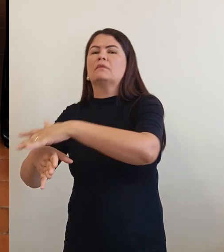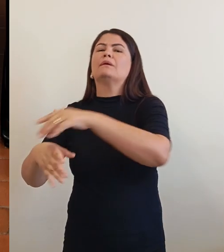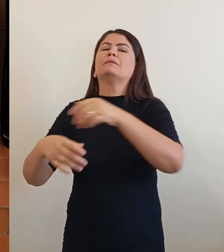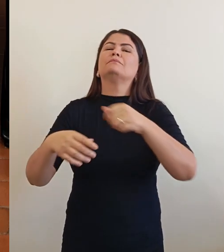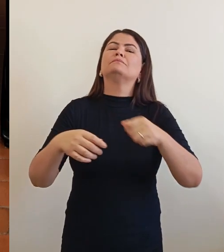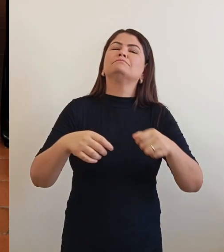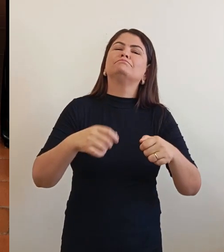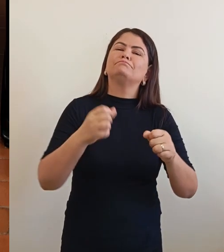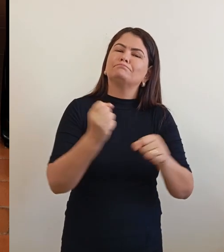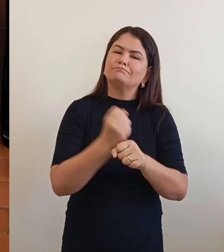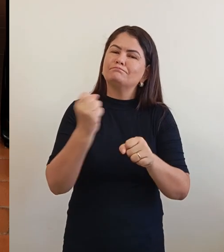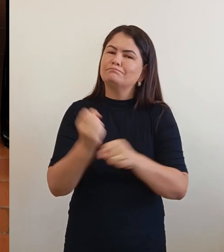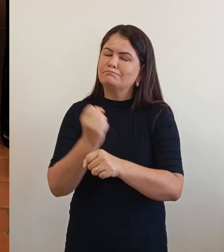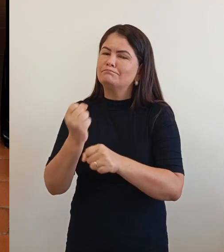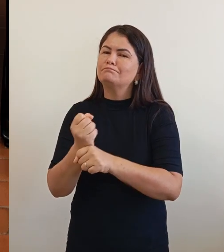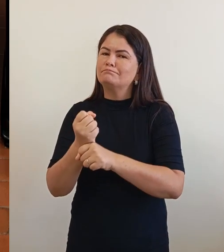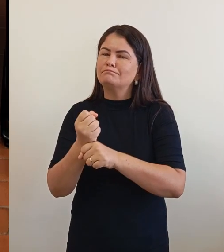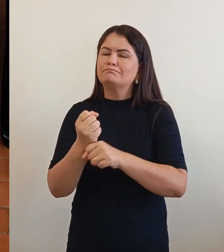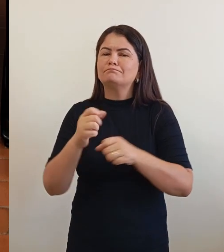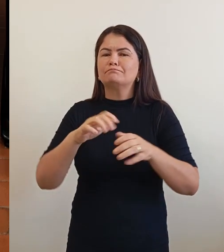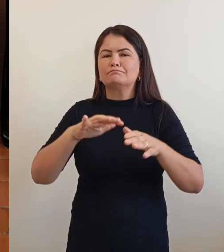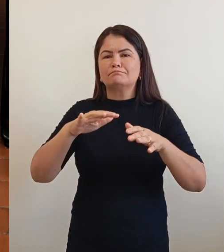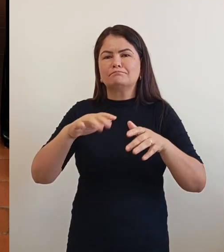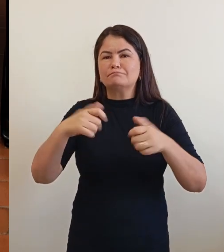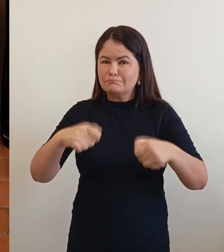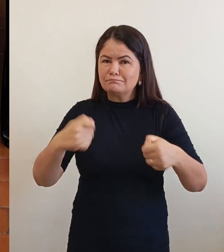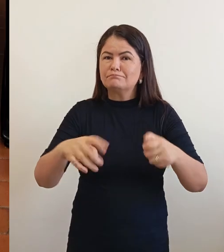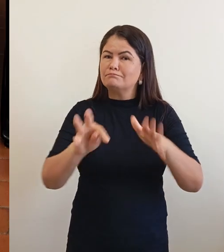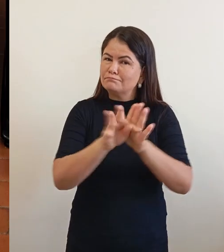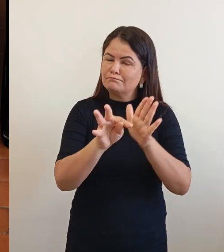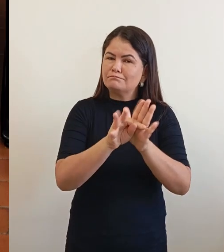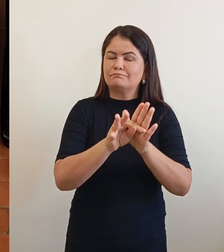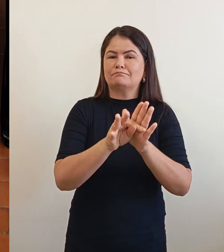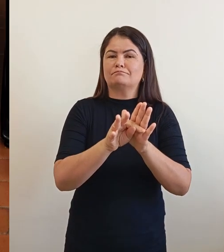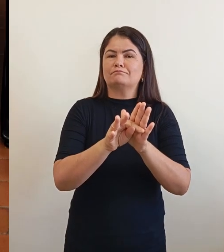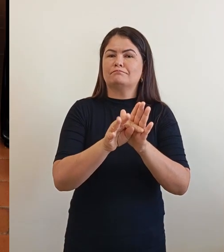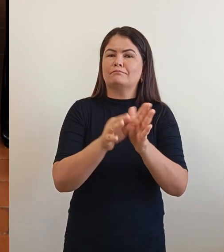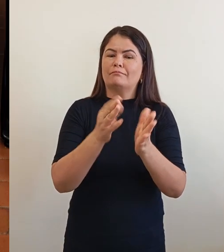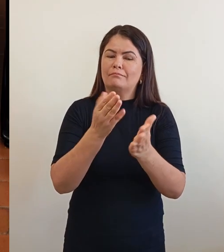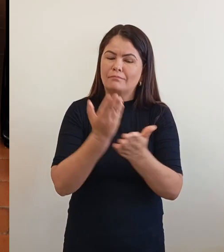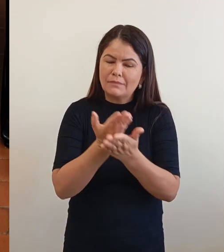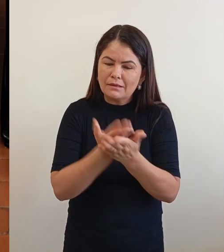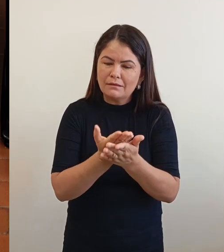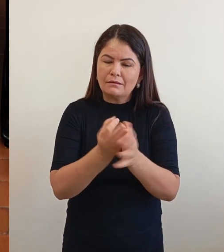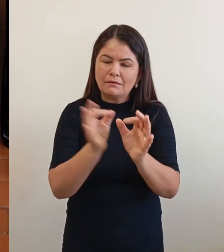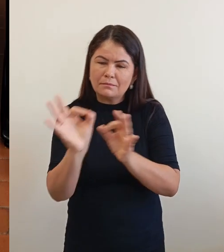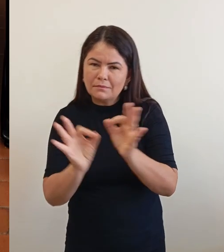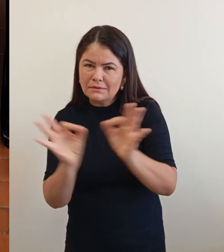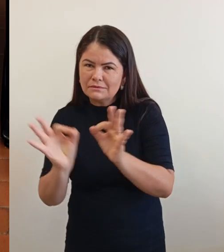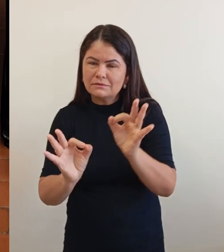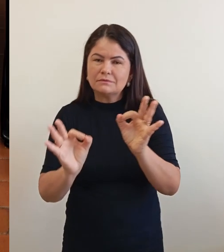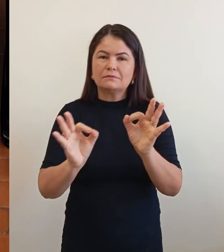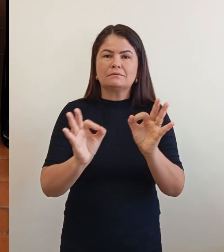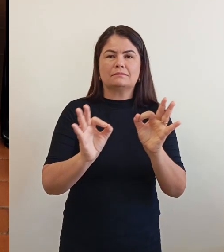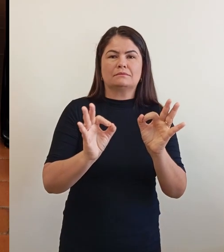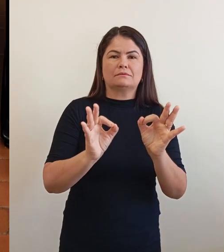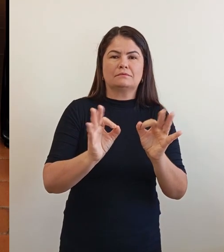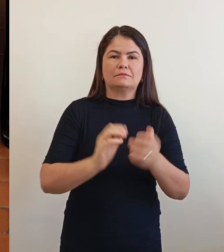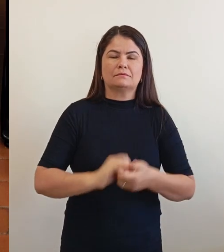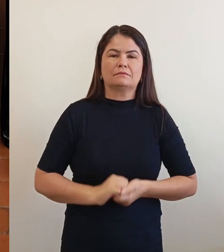precisa de um técnico ali, estudando, fazendo aquele planejamento e